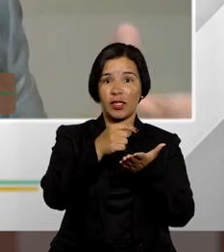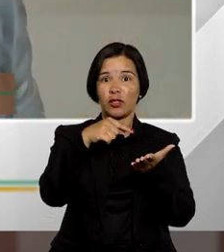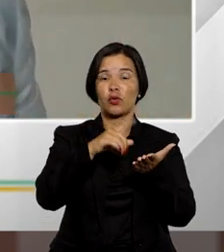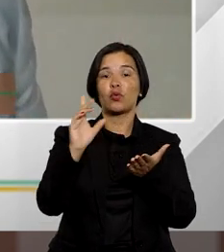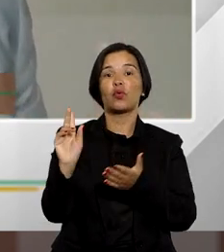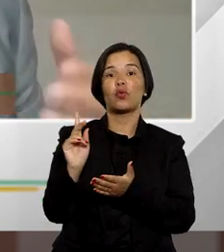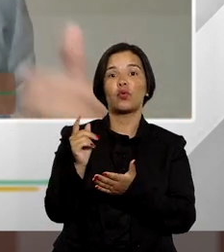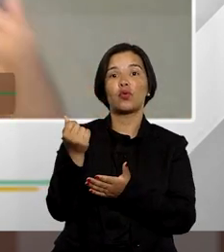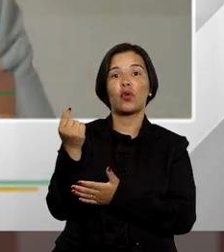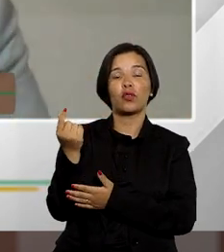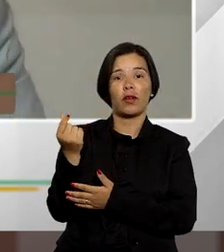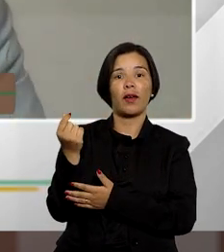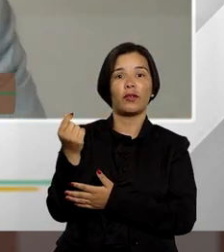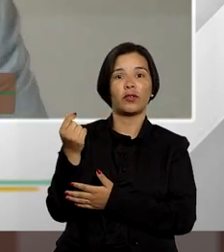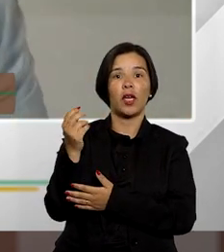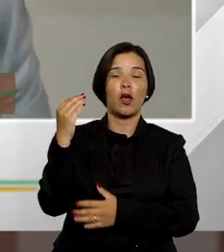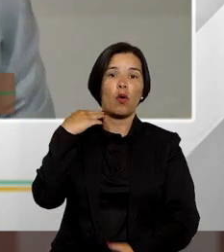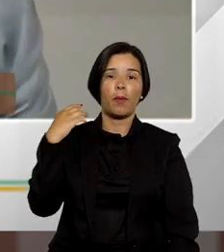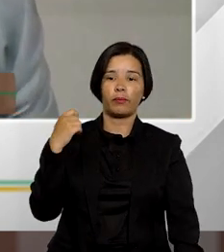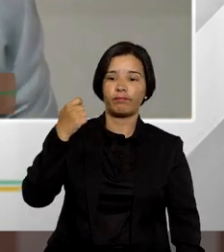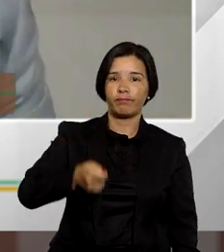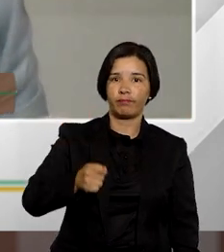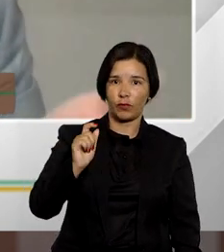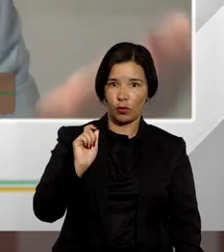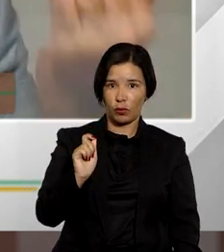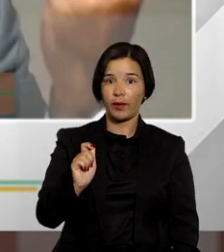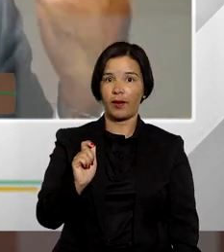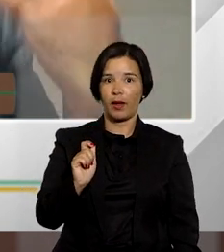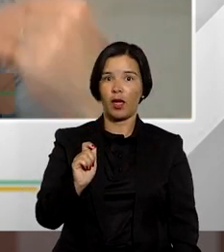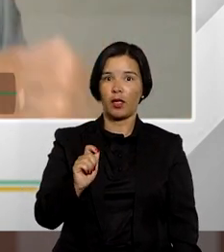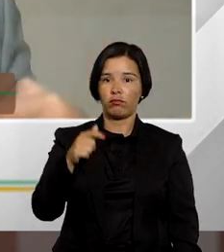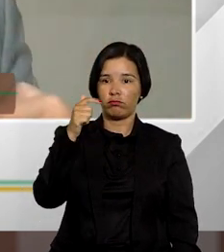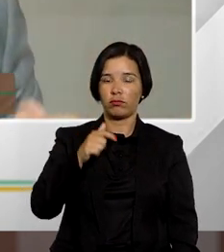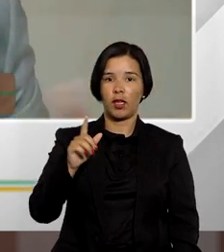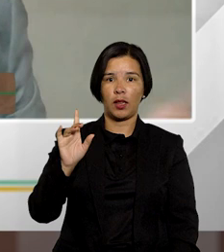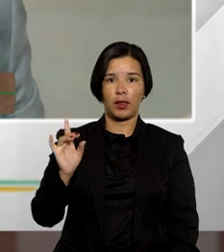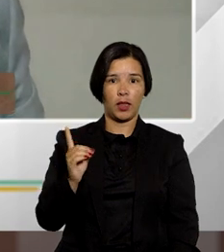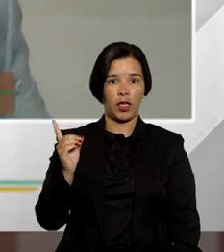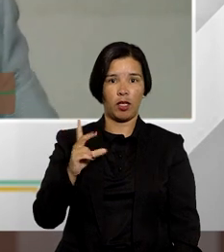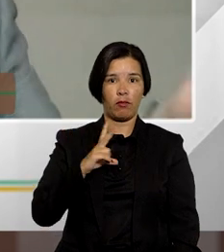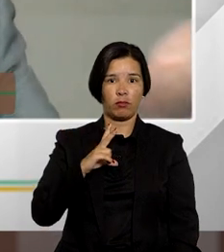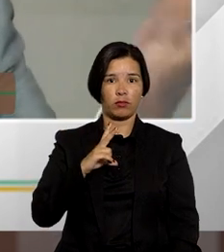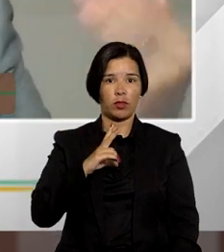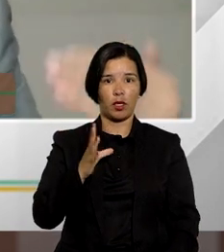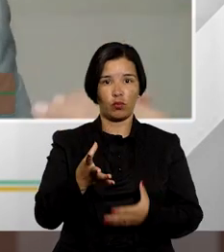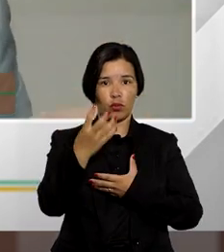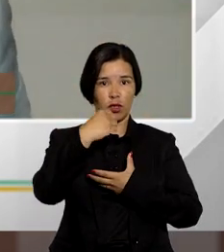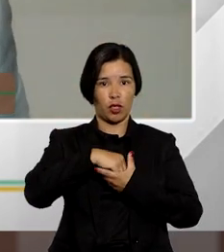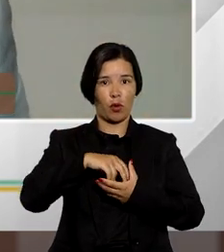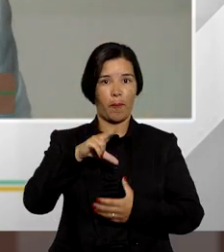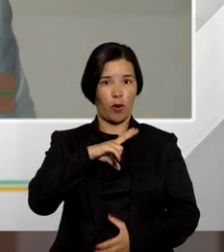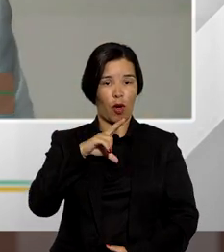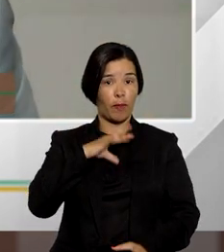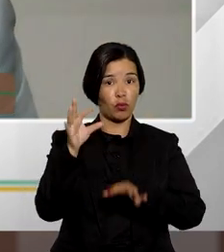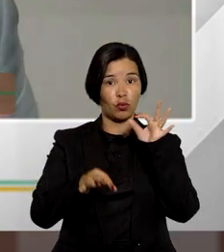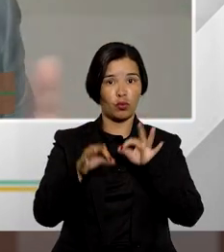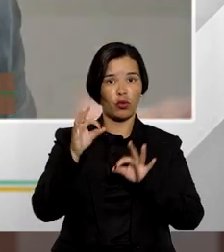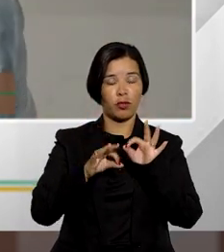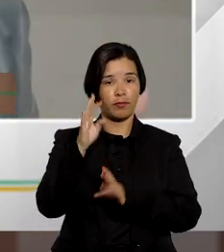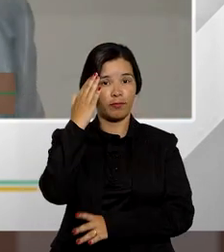um honorário que o magistrado de forma subjetiva de forma equitativa dentro do seu senso próprio